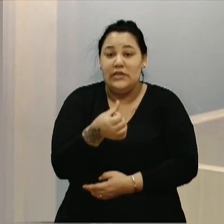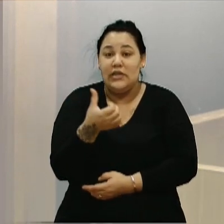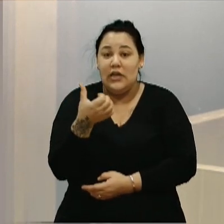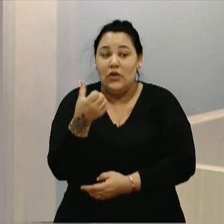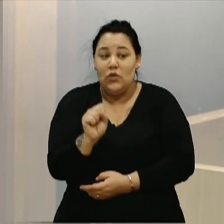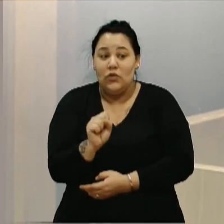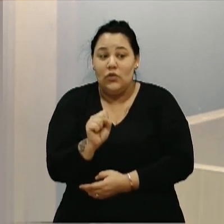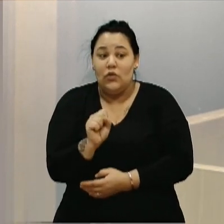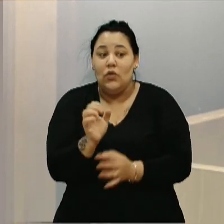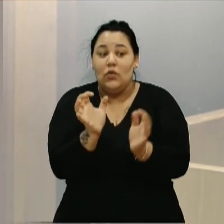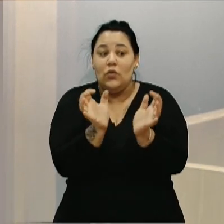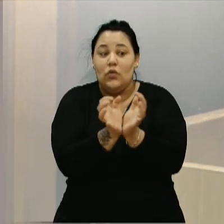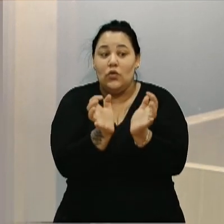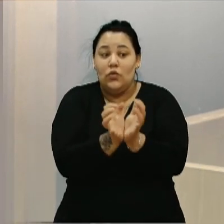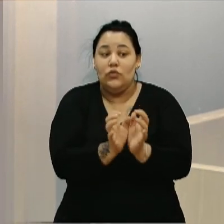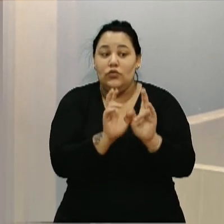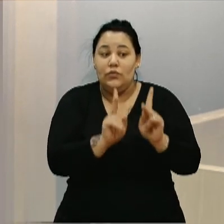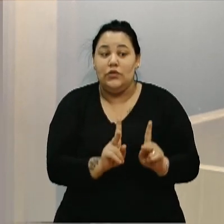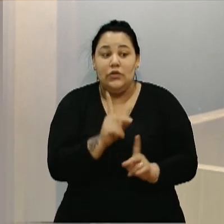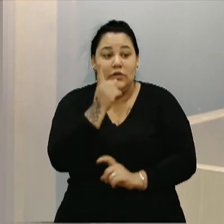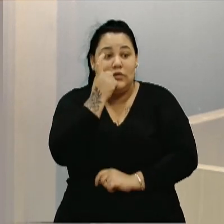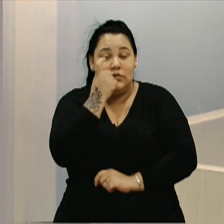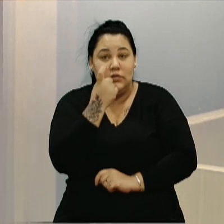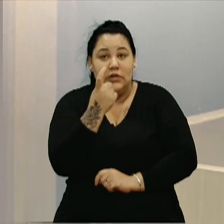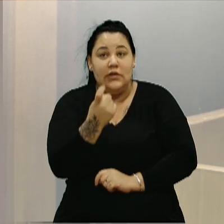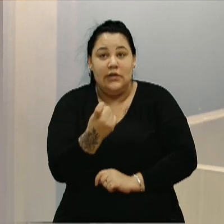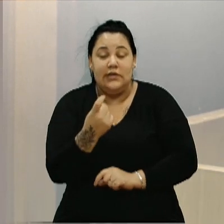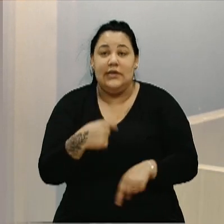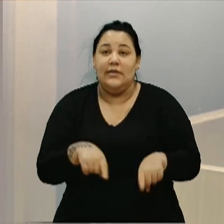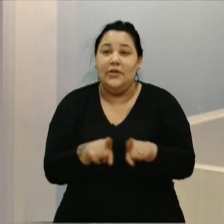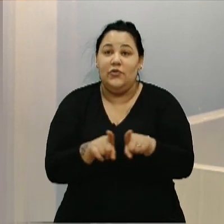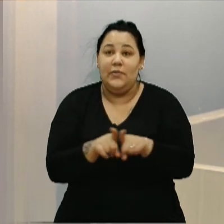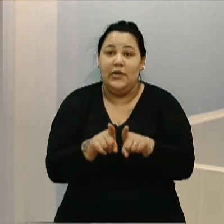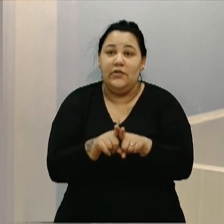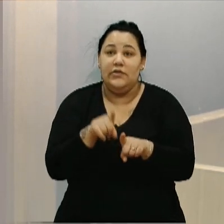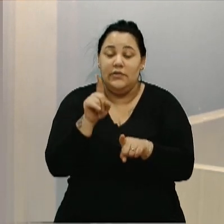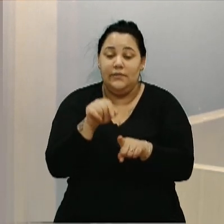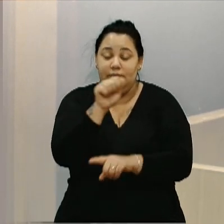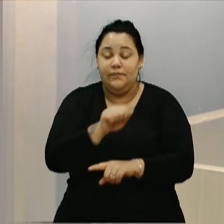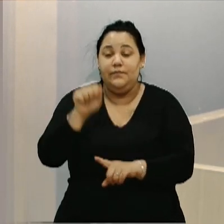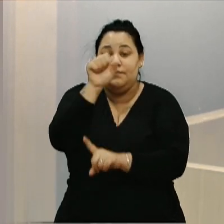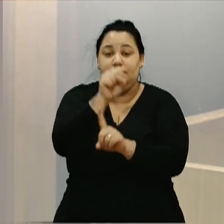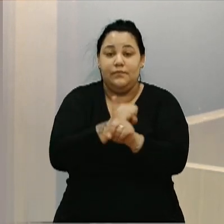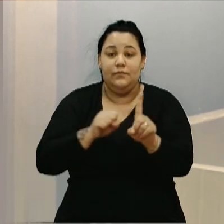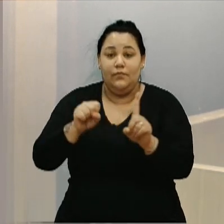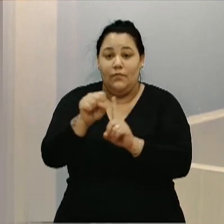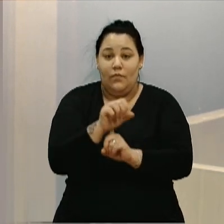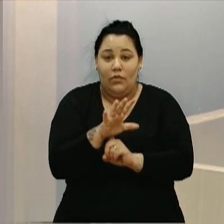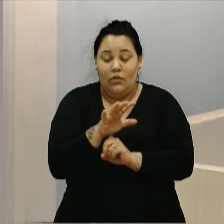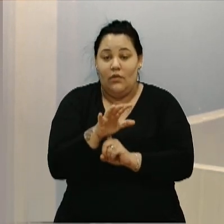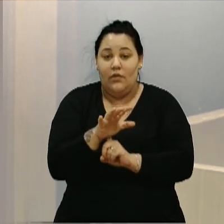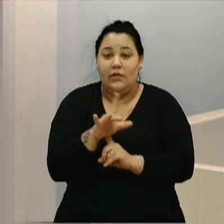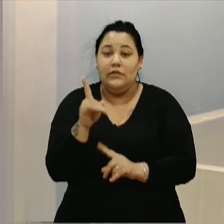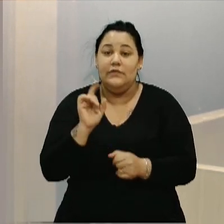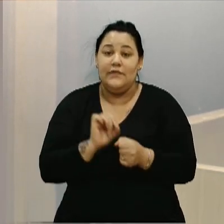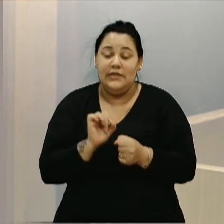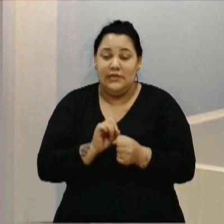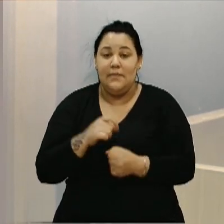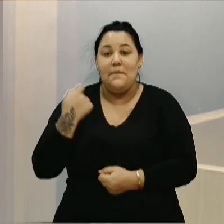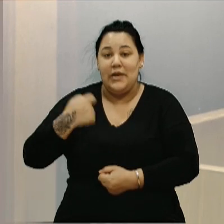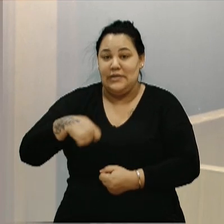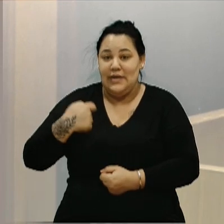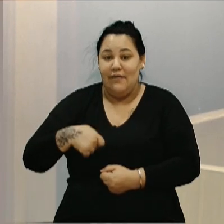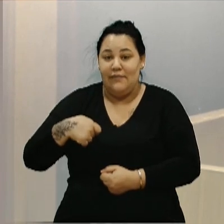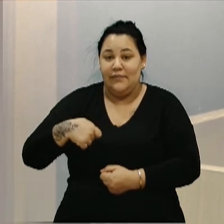por um grupo de pessoas interessadas na promoção da educação e assistência social, que tanto se fazia necessária na